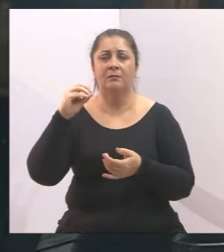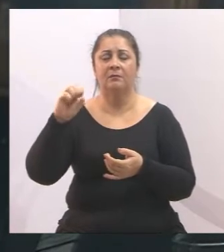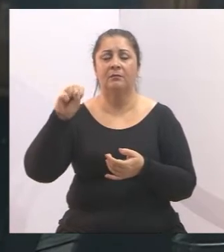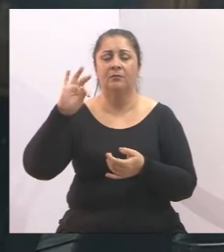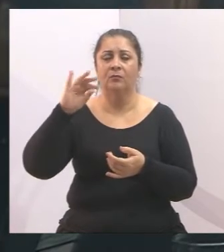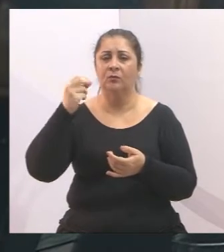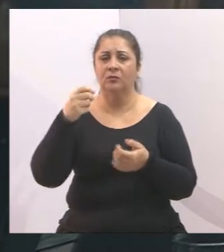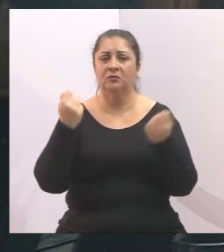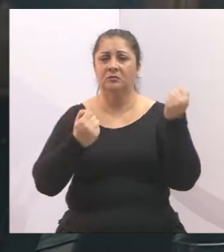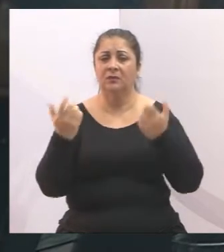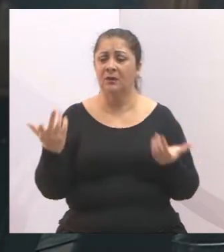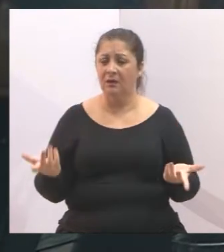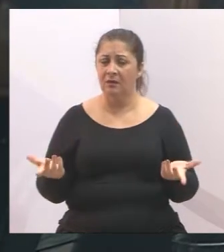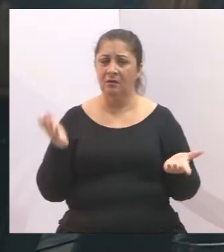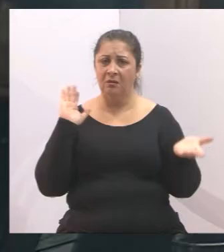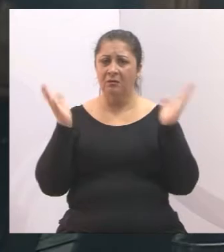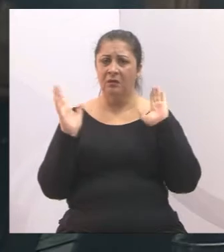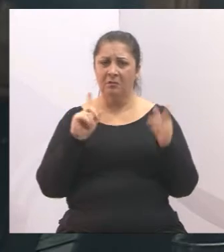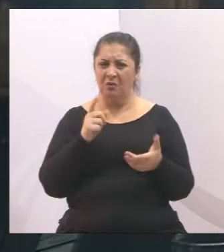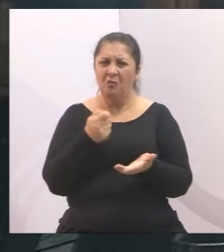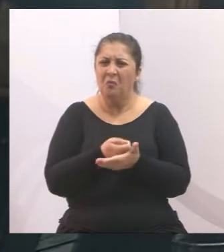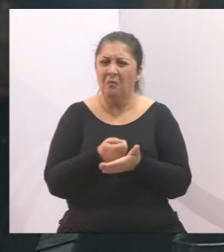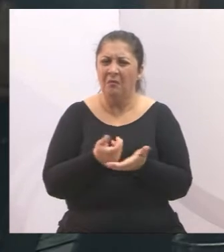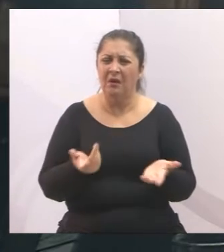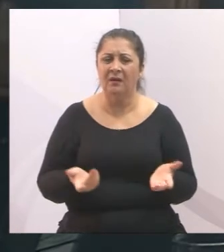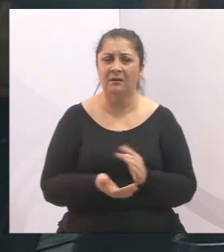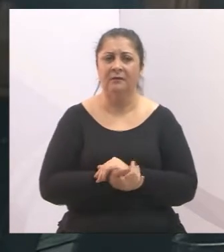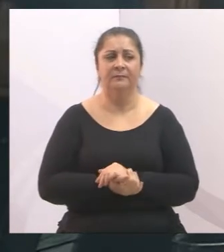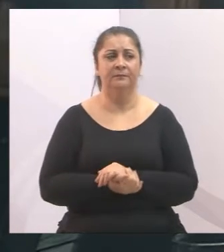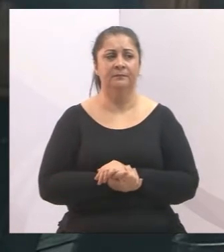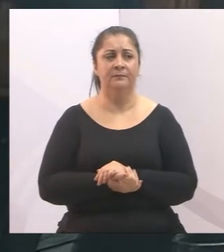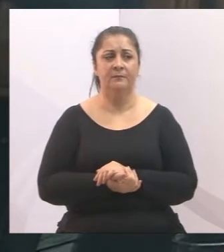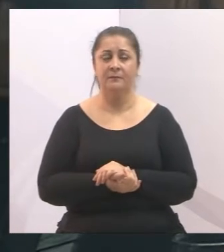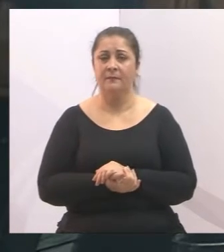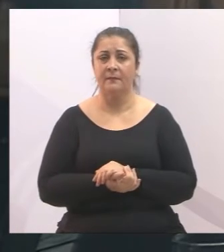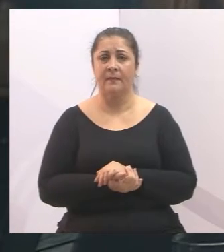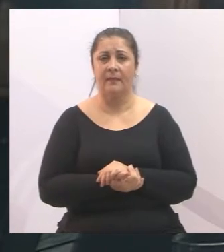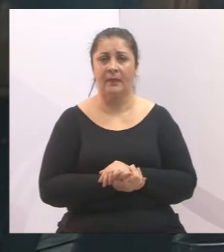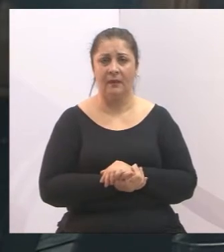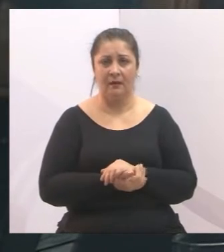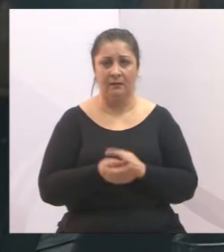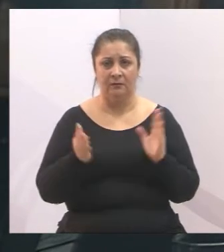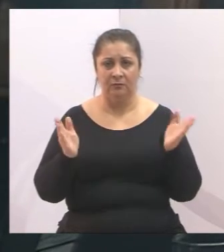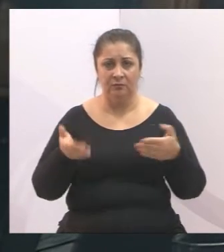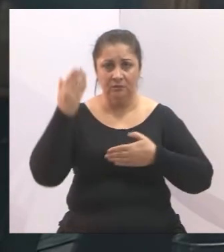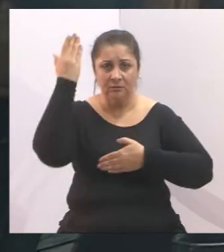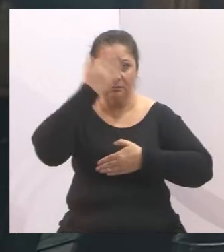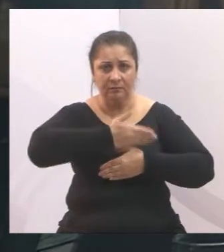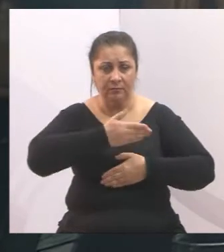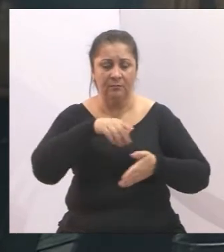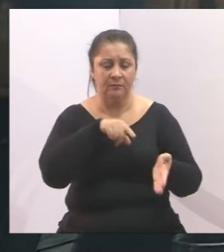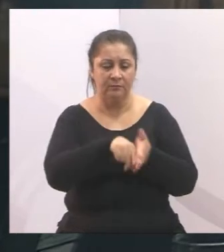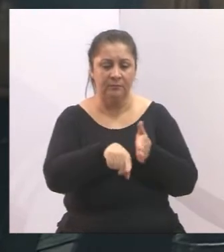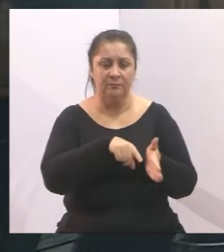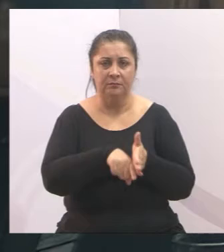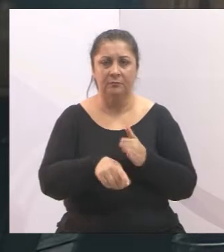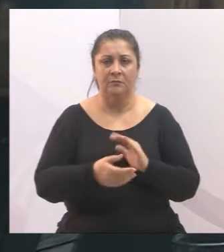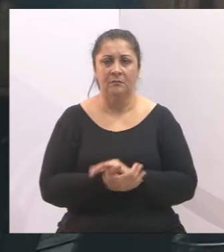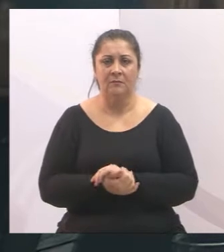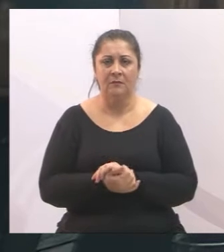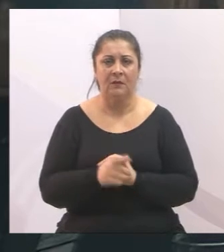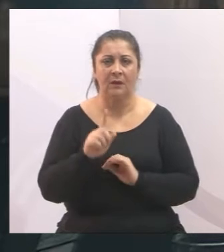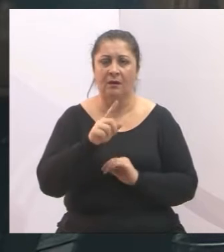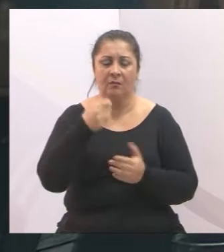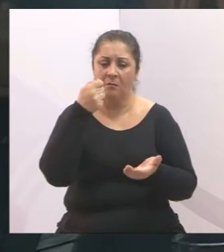caminhões, tem a sua frota e comprovadamente através de pesquisa que foi feita não paga o